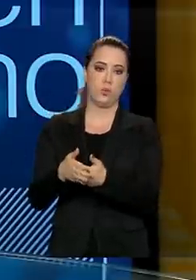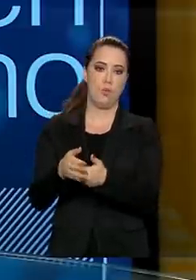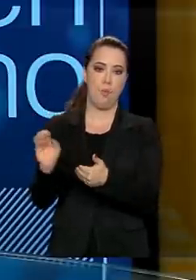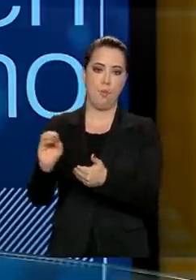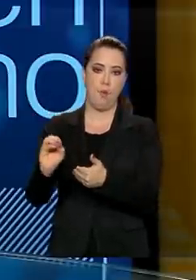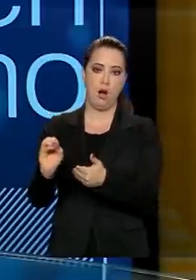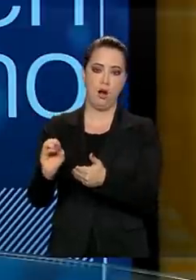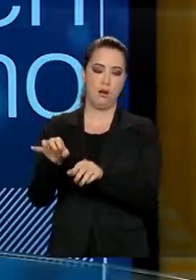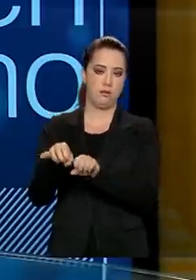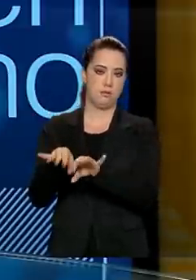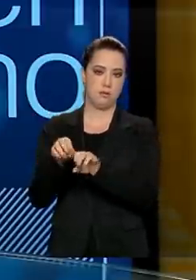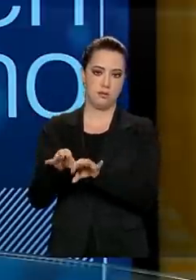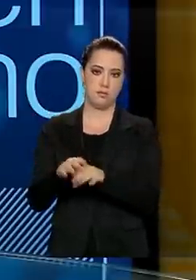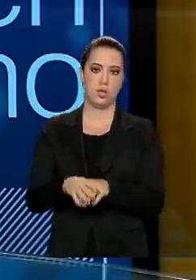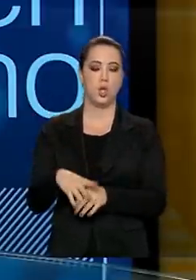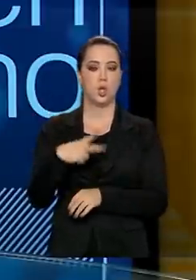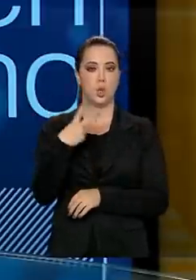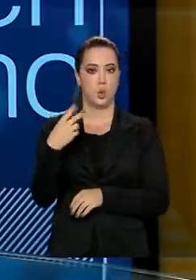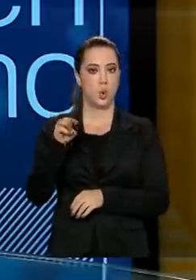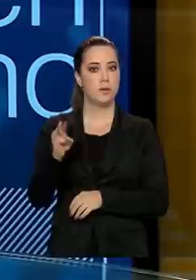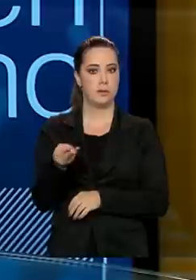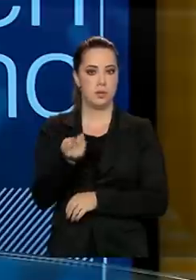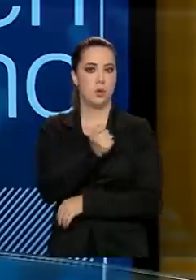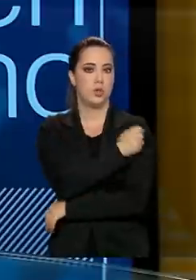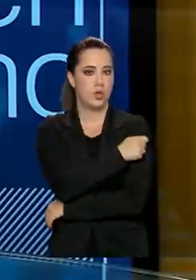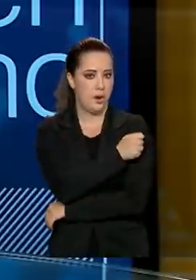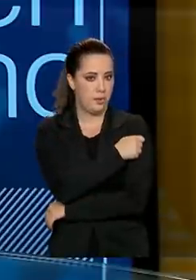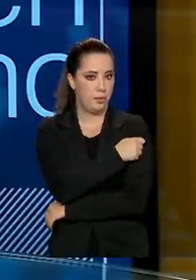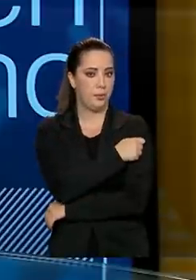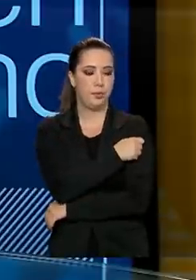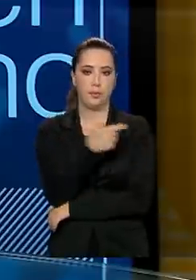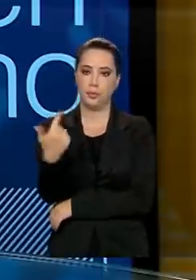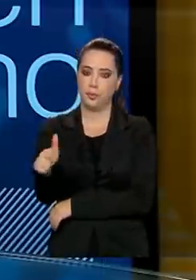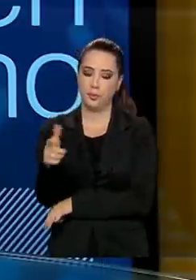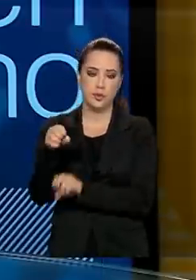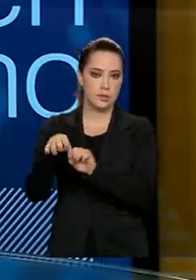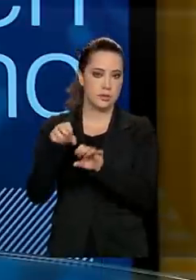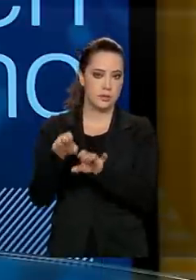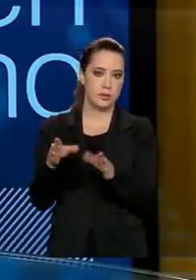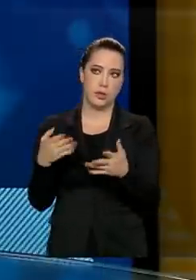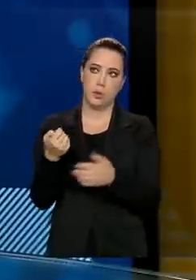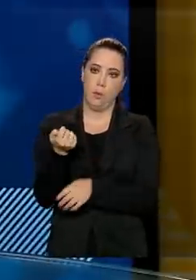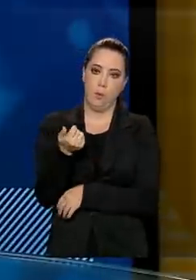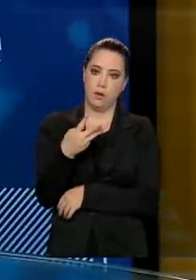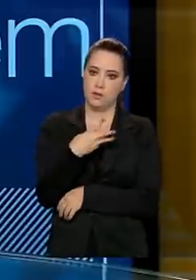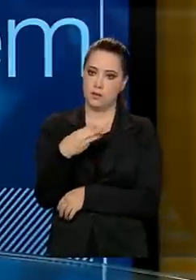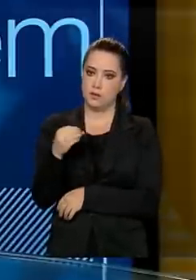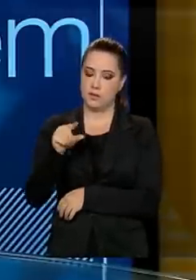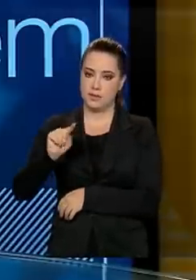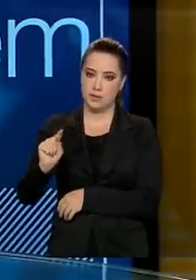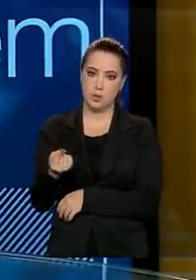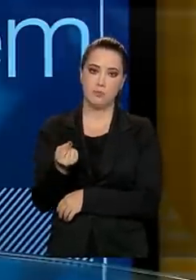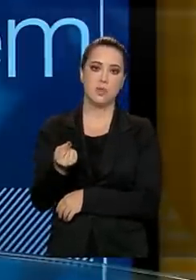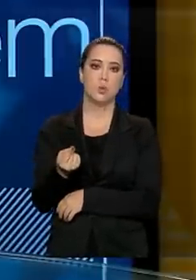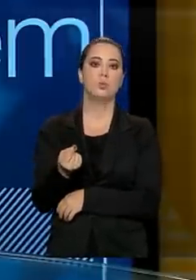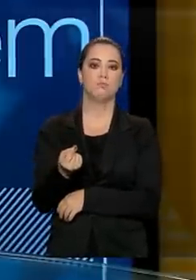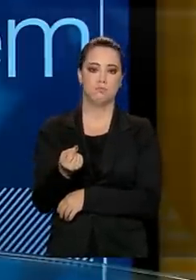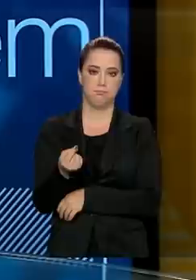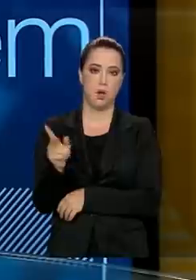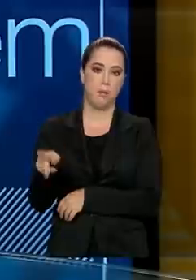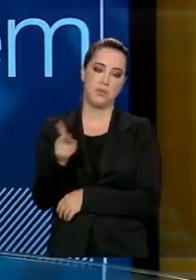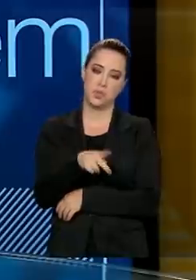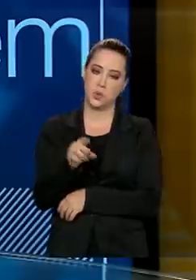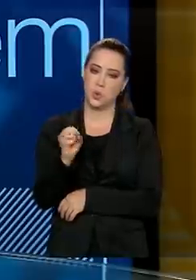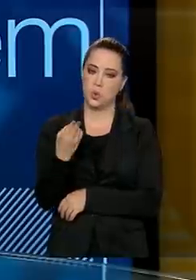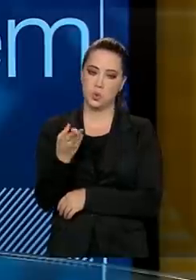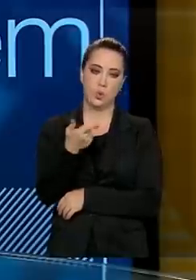de 2 milhões de alunos e de quase 300 mil professores e técnicos só na rede federal, que é onde